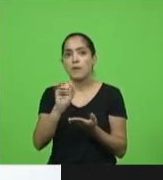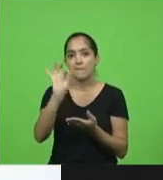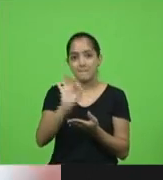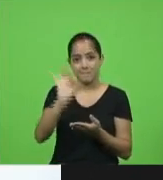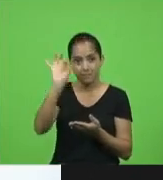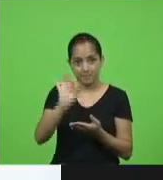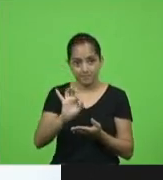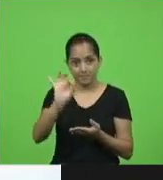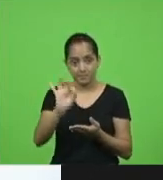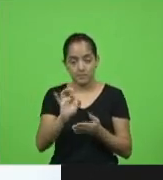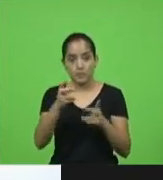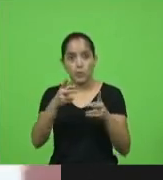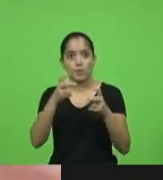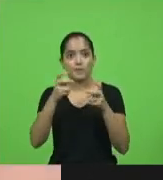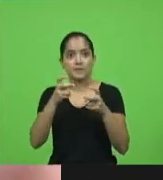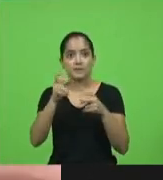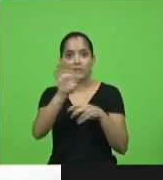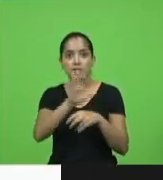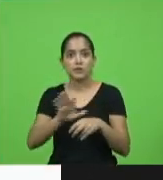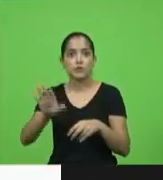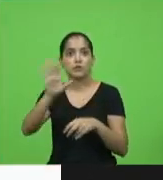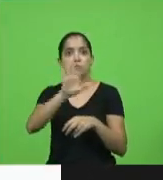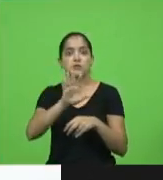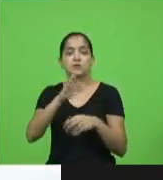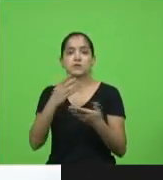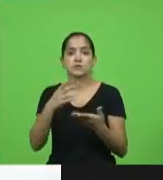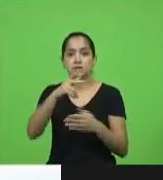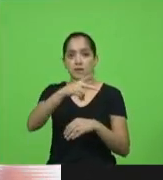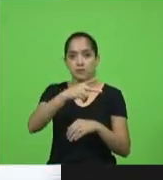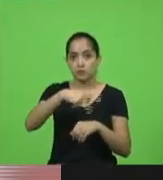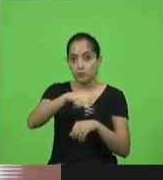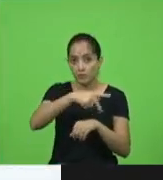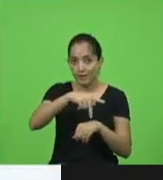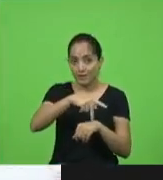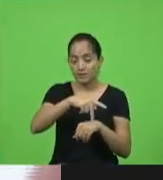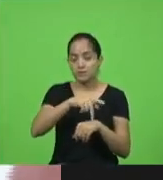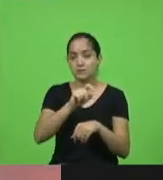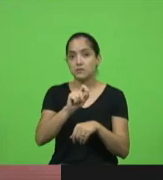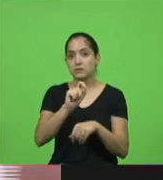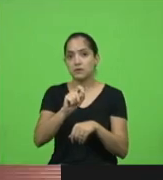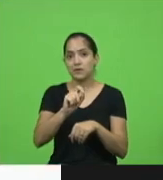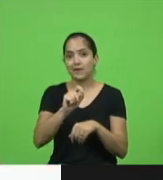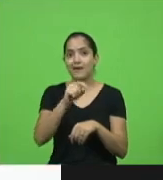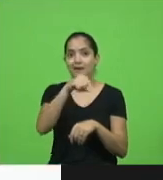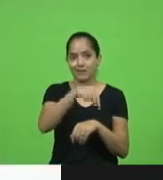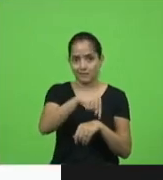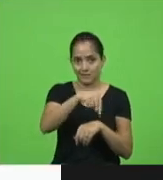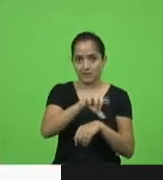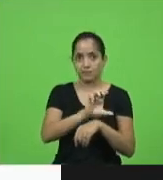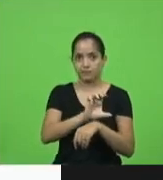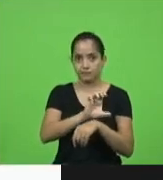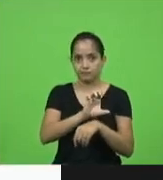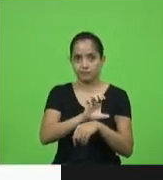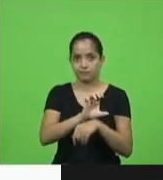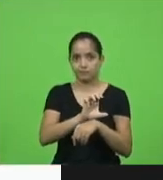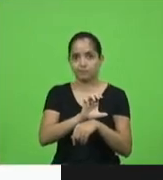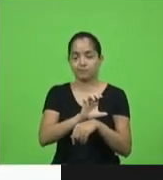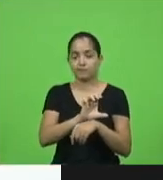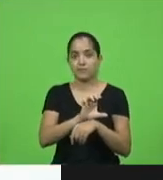também em outras regiões do nosso país. E é aqui que precisamos nos detestes.